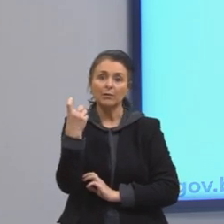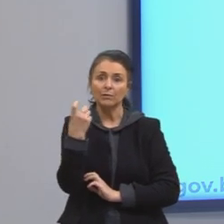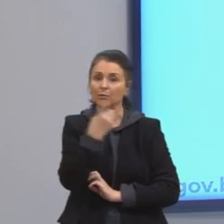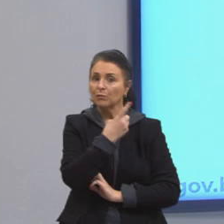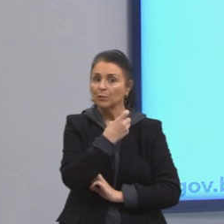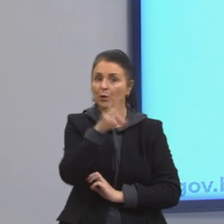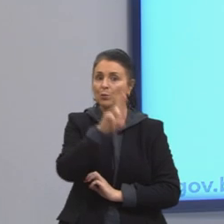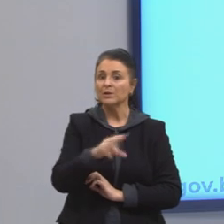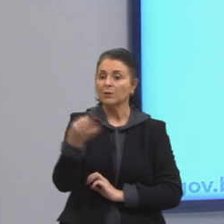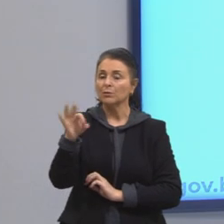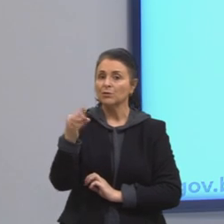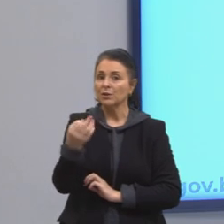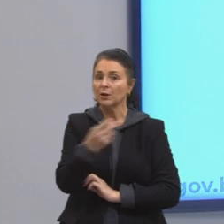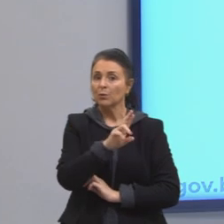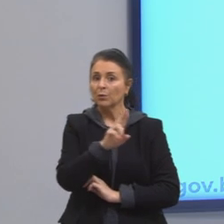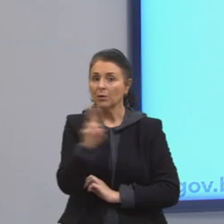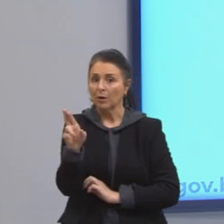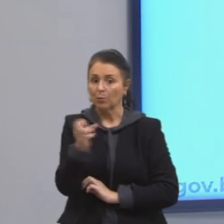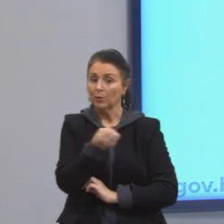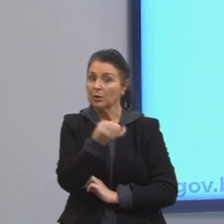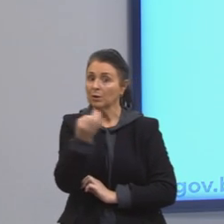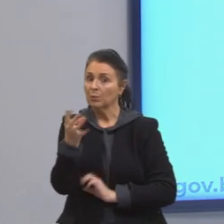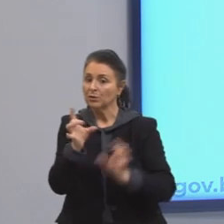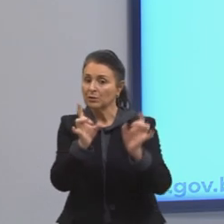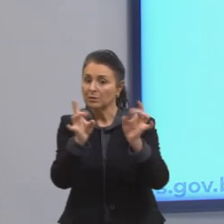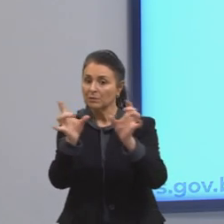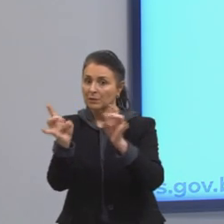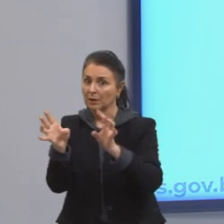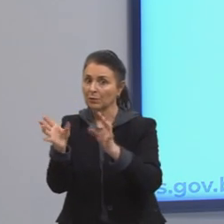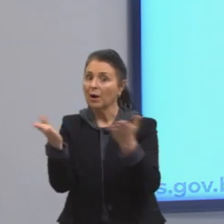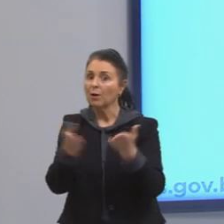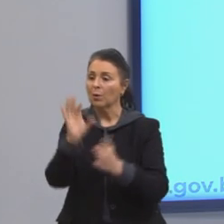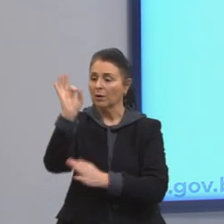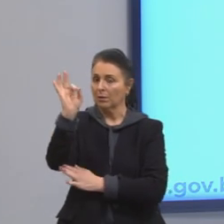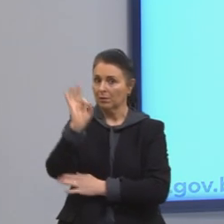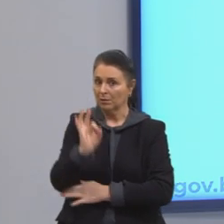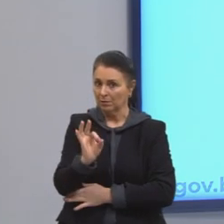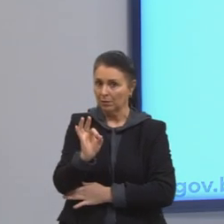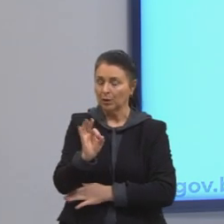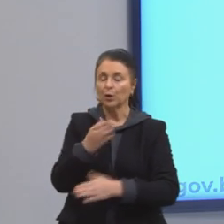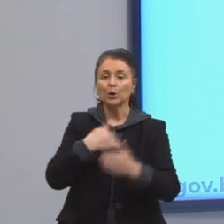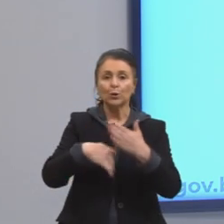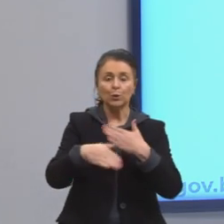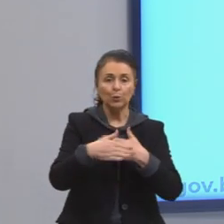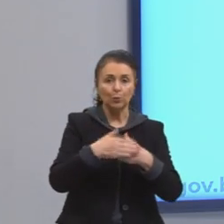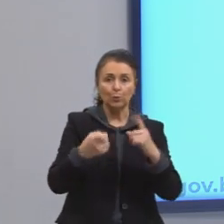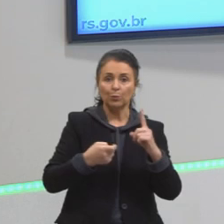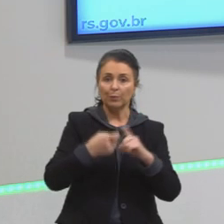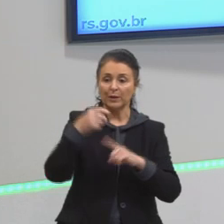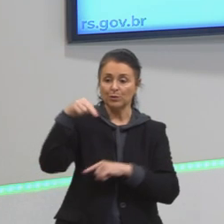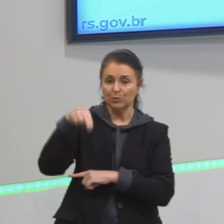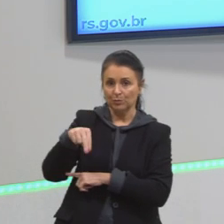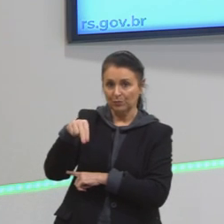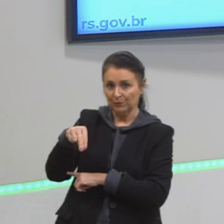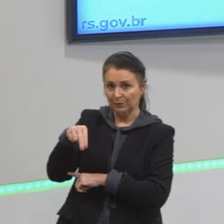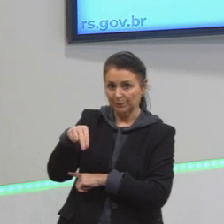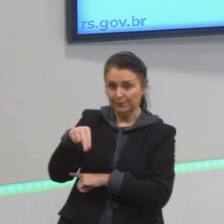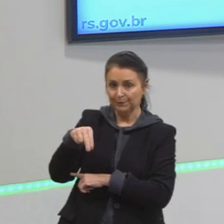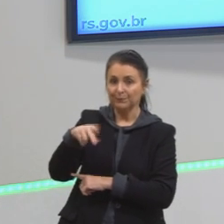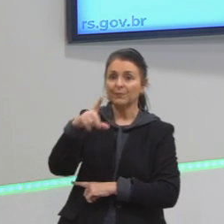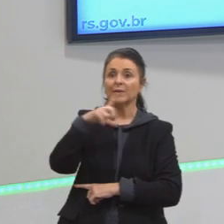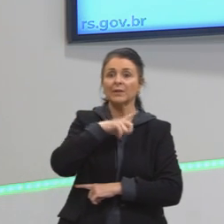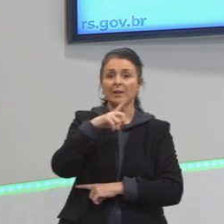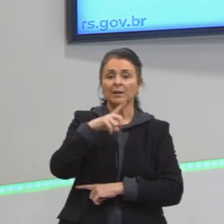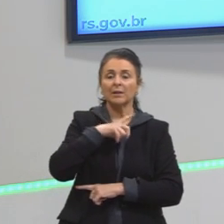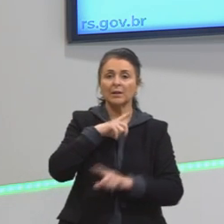quantidade vendida de cada um deles, em percentual. Isso tudo ocorrido no mês de novembro. Aqui nós temos,